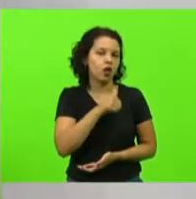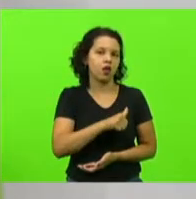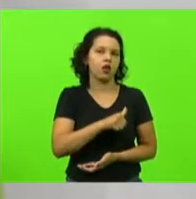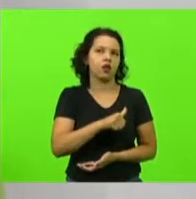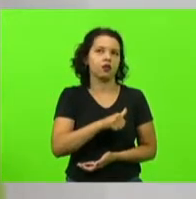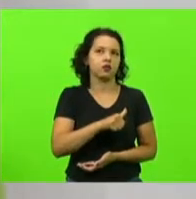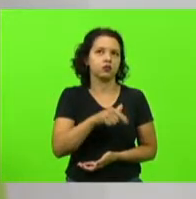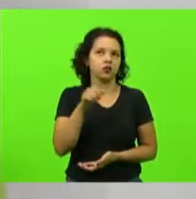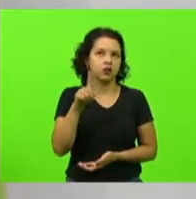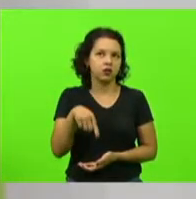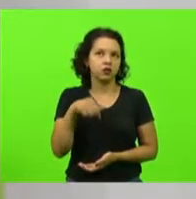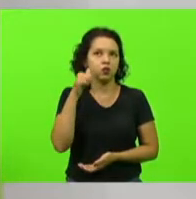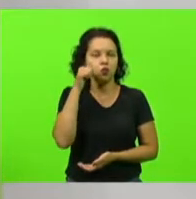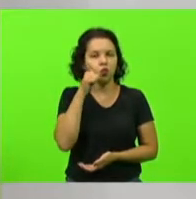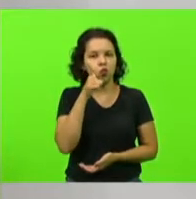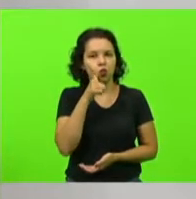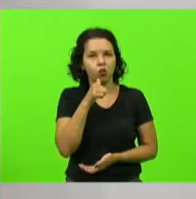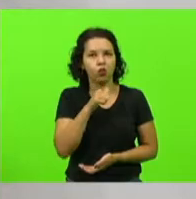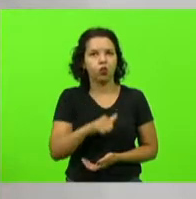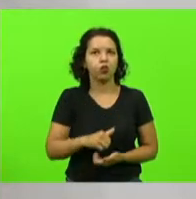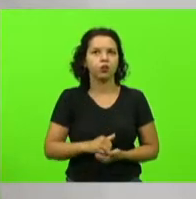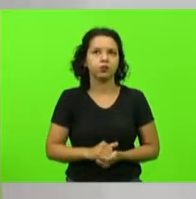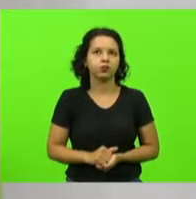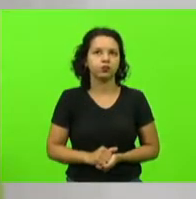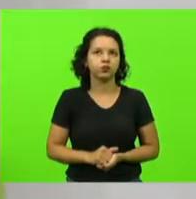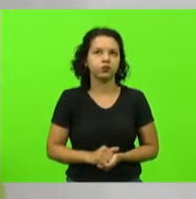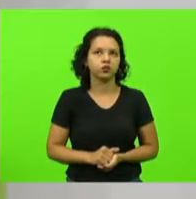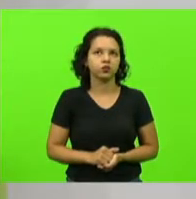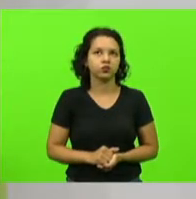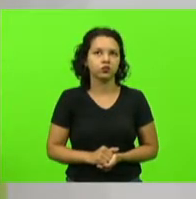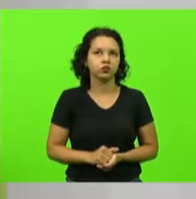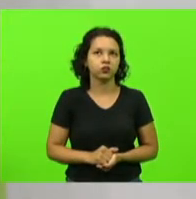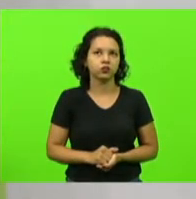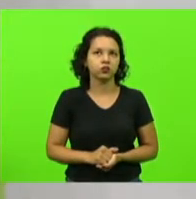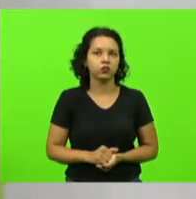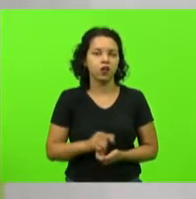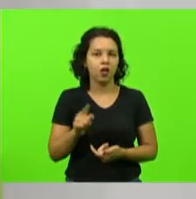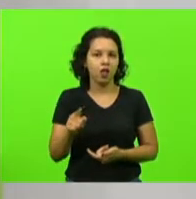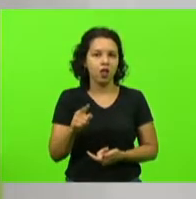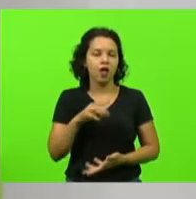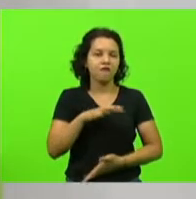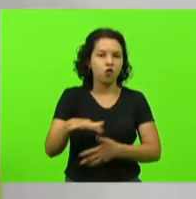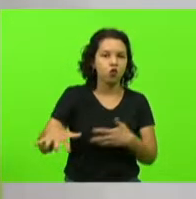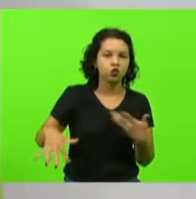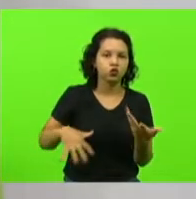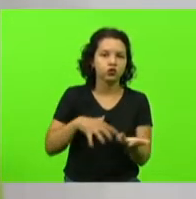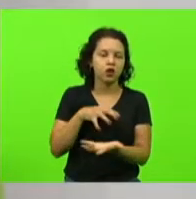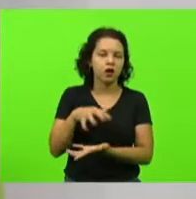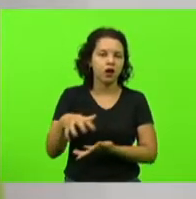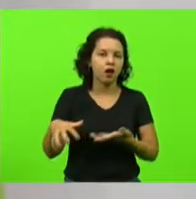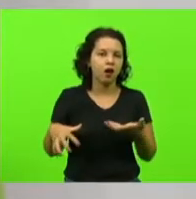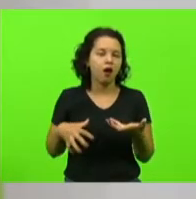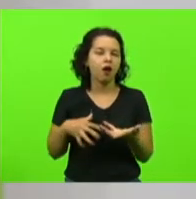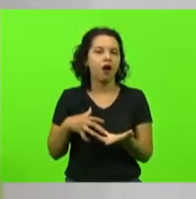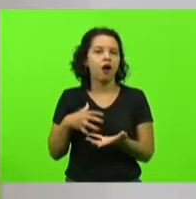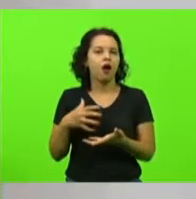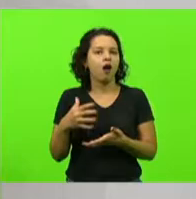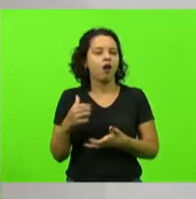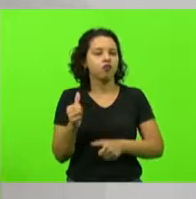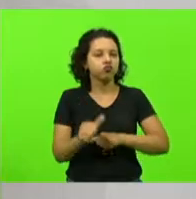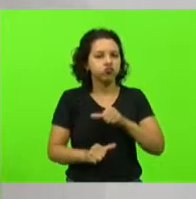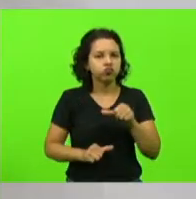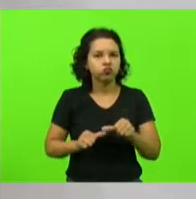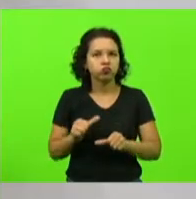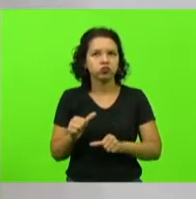mulheres que de forma revolucionária, sem pegarem nenhuma